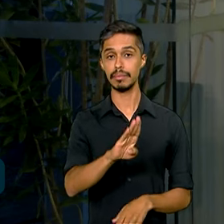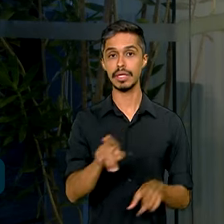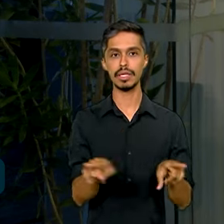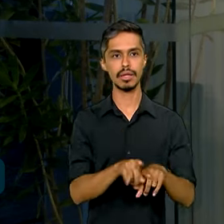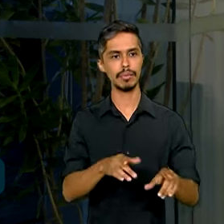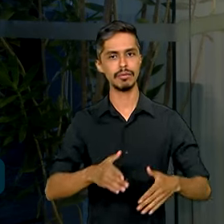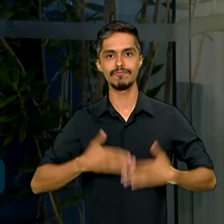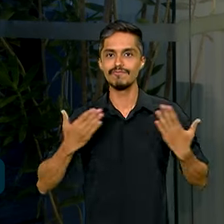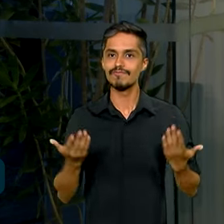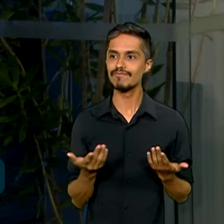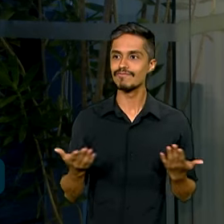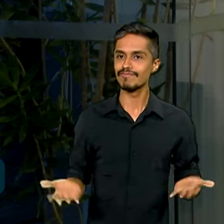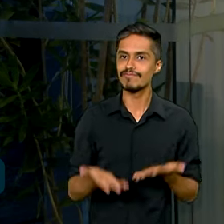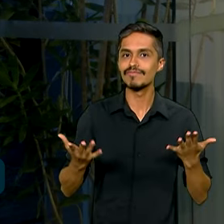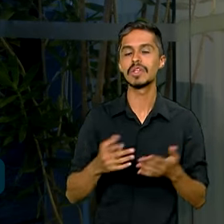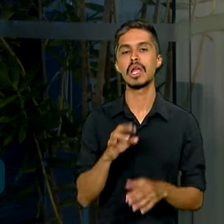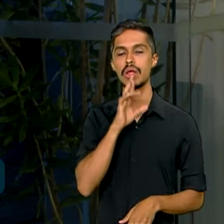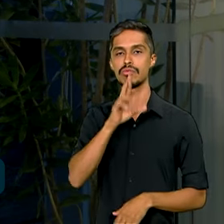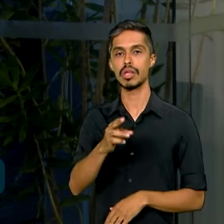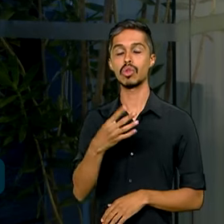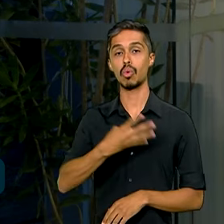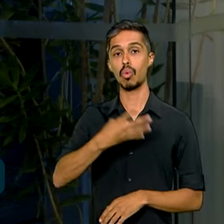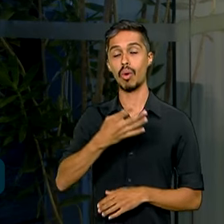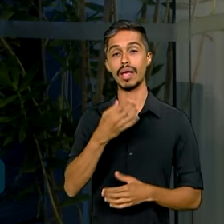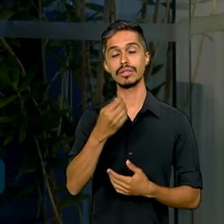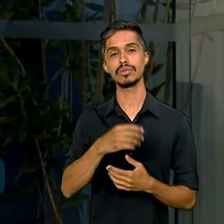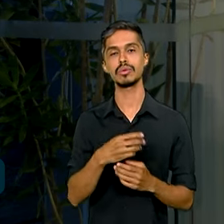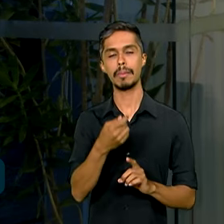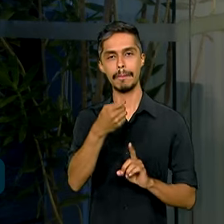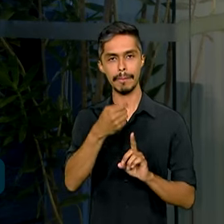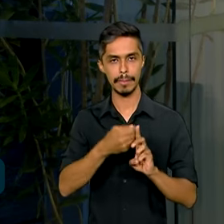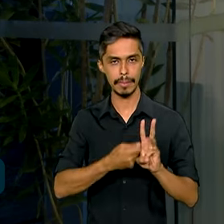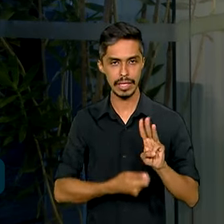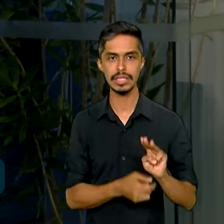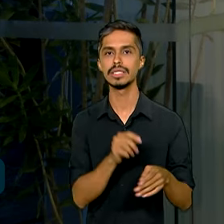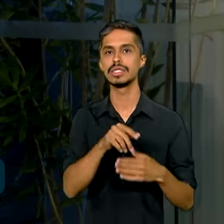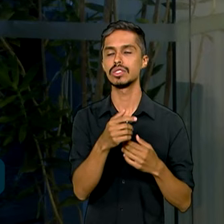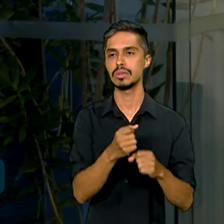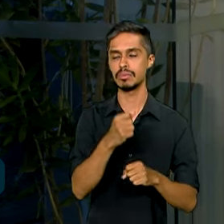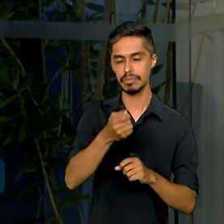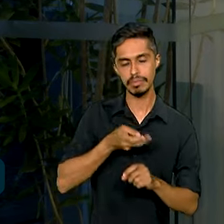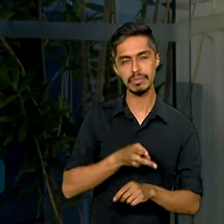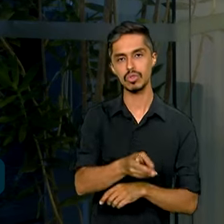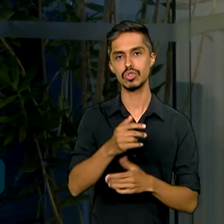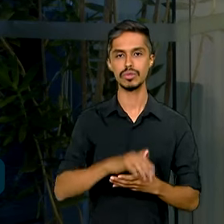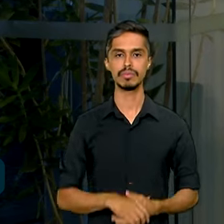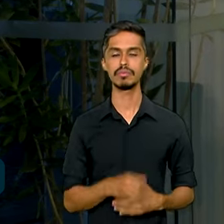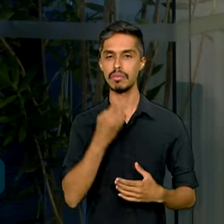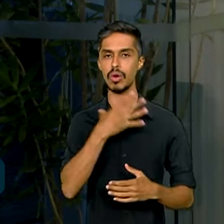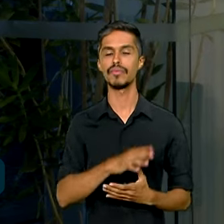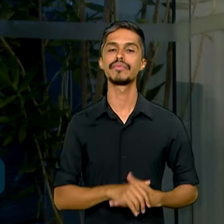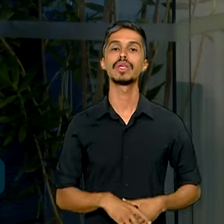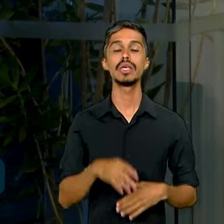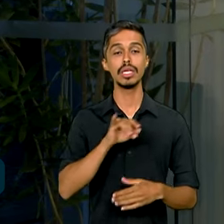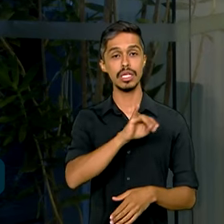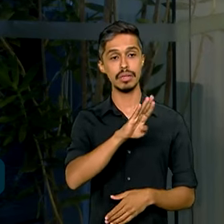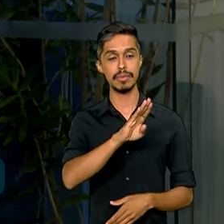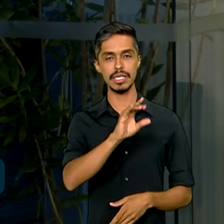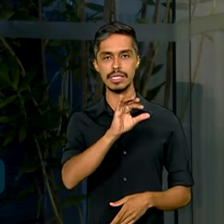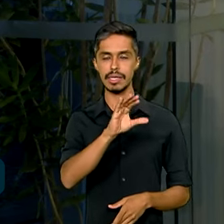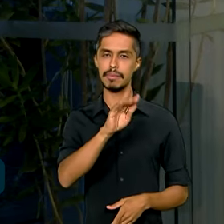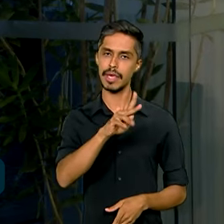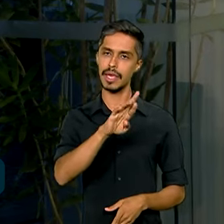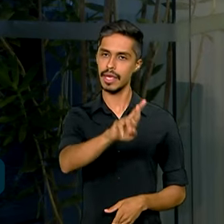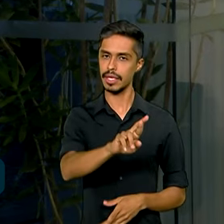surpreenda no resultado do quarto trimestre se mantém. Um outro motivo para que os economistas fiquem de olho nesse IBCBR